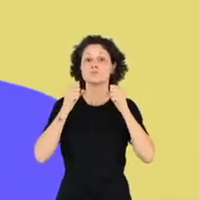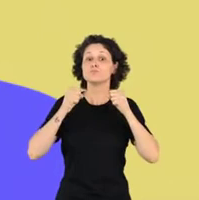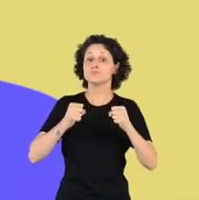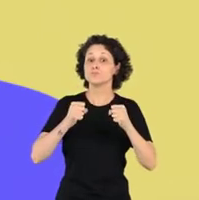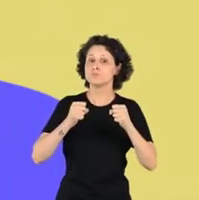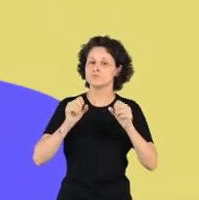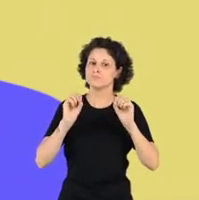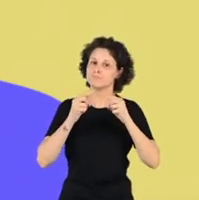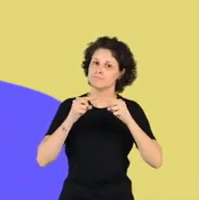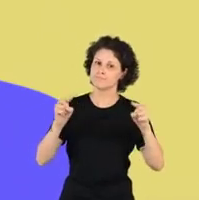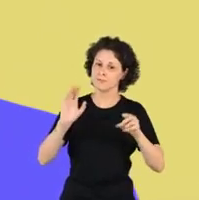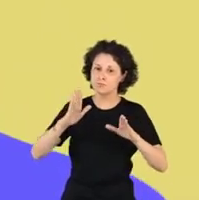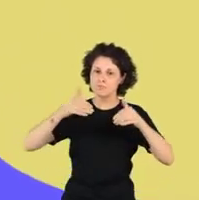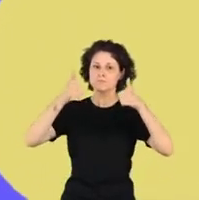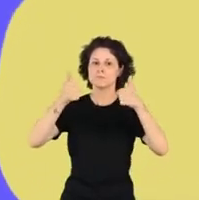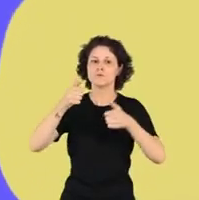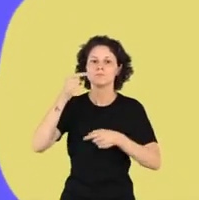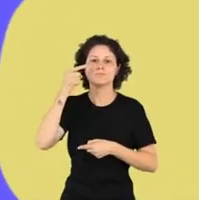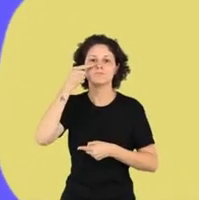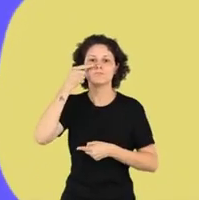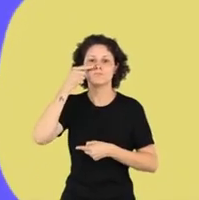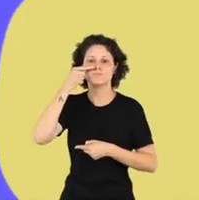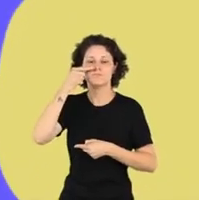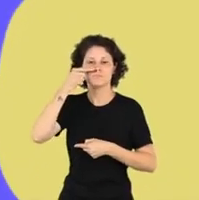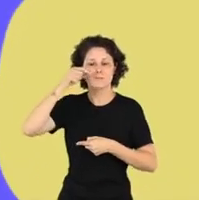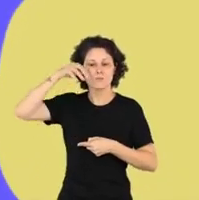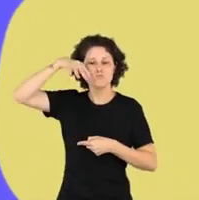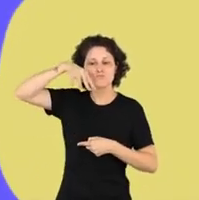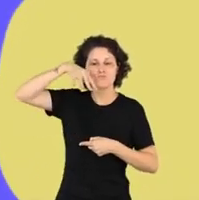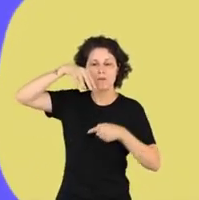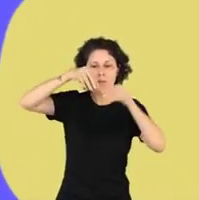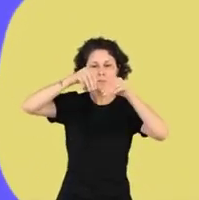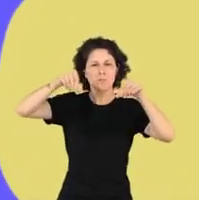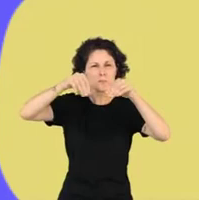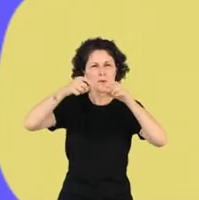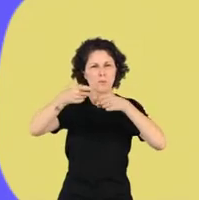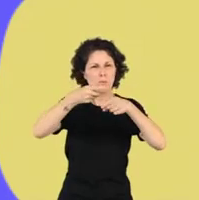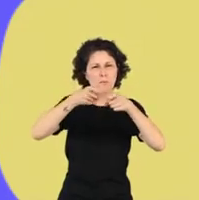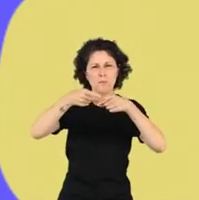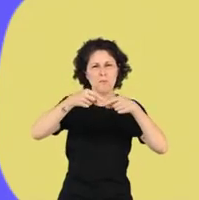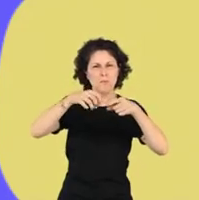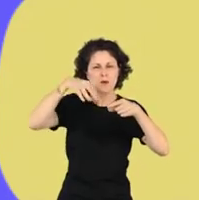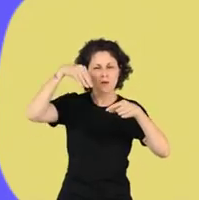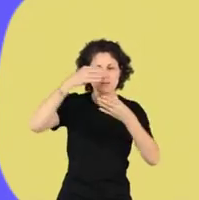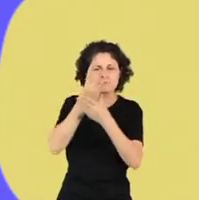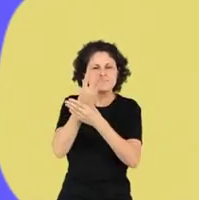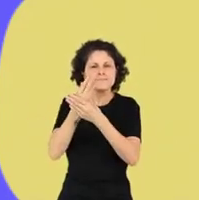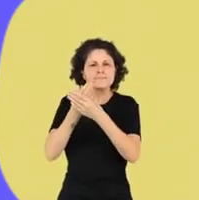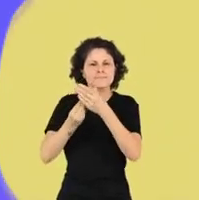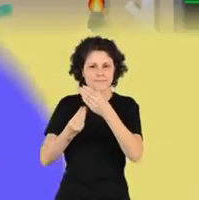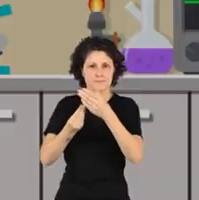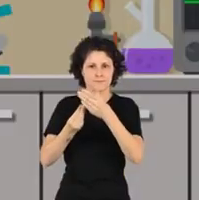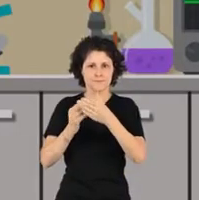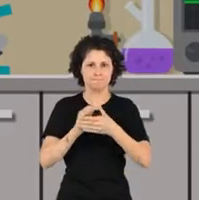o correto é respirarmos pelo nariz, pois o nariz tem pelos que filtram partículas presentes no ambiente, como poeira gerada pela poluição.